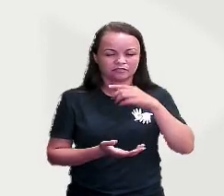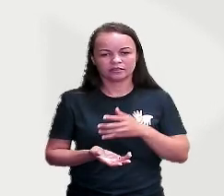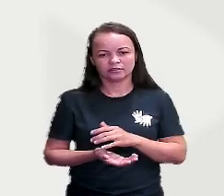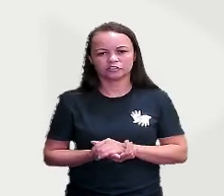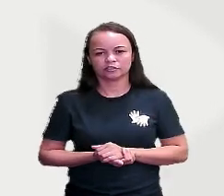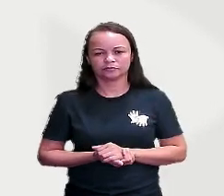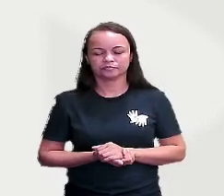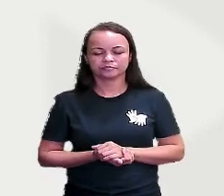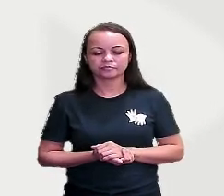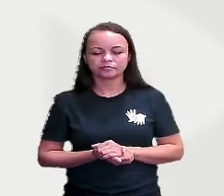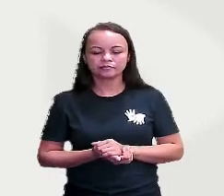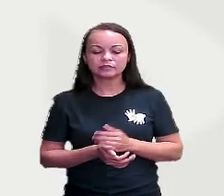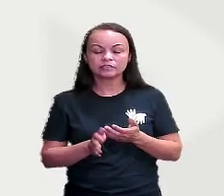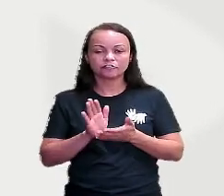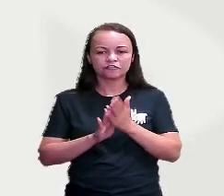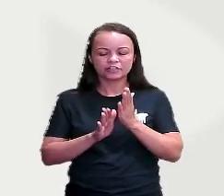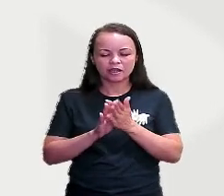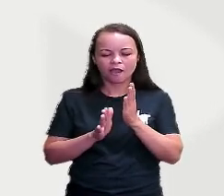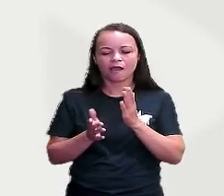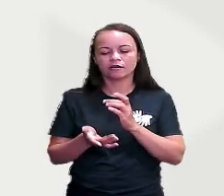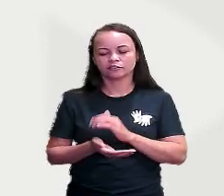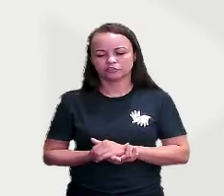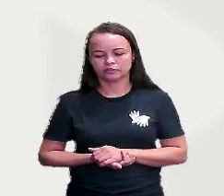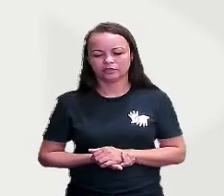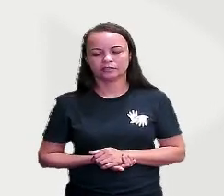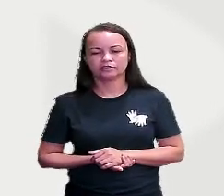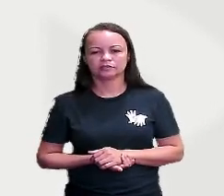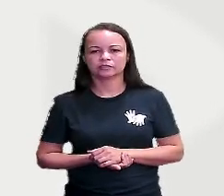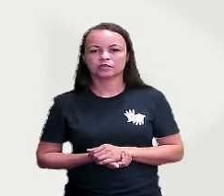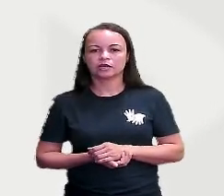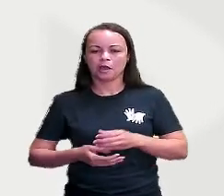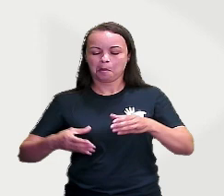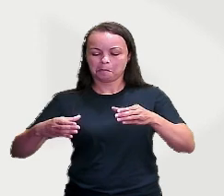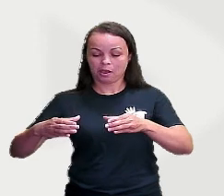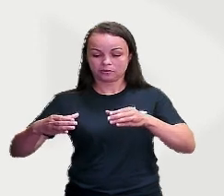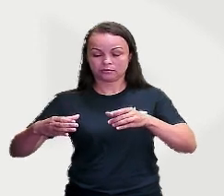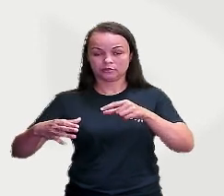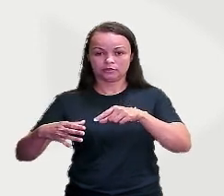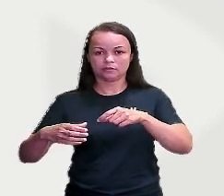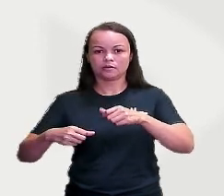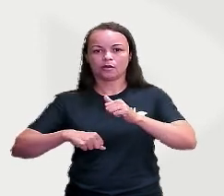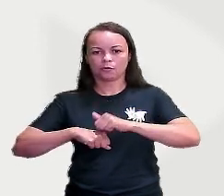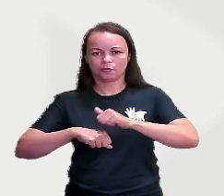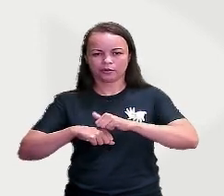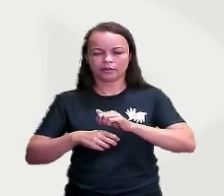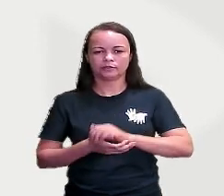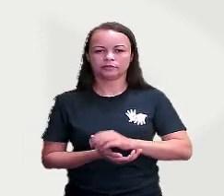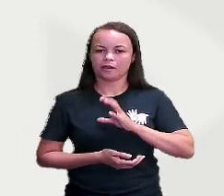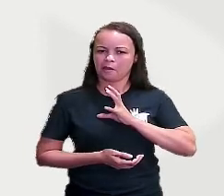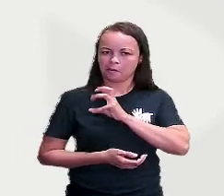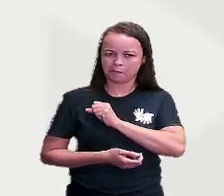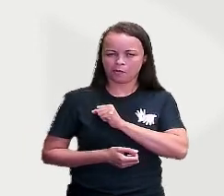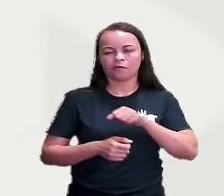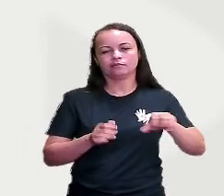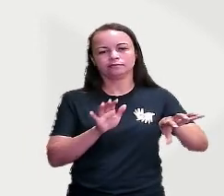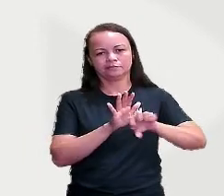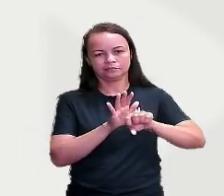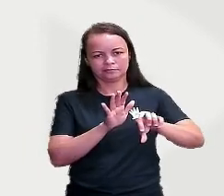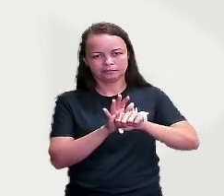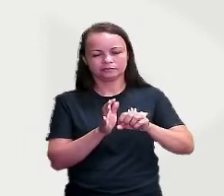viagem, bacia, concreto, amor, abstrato,